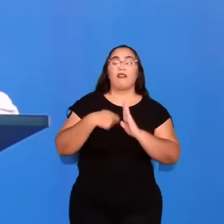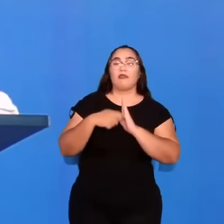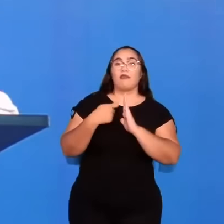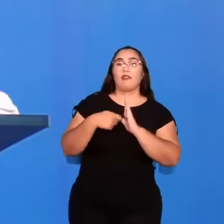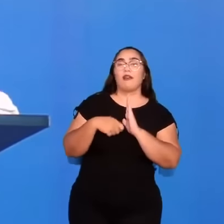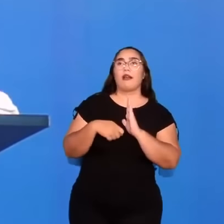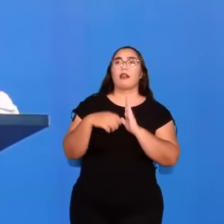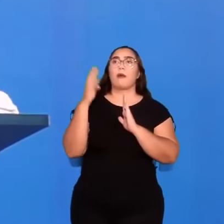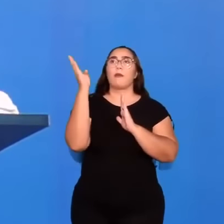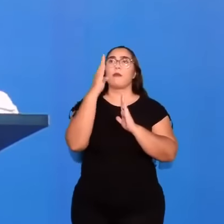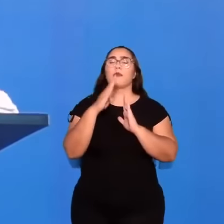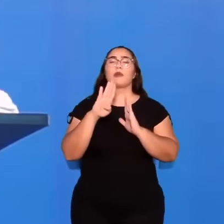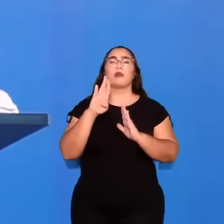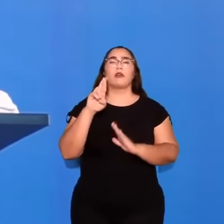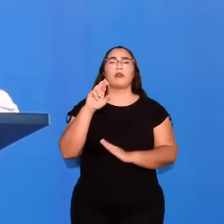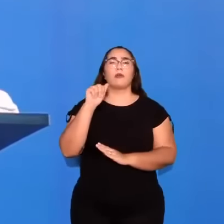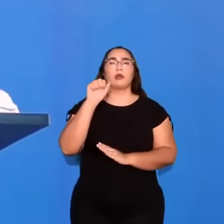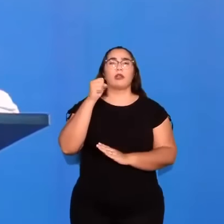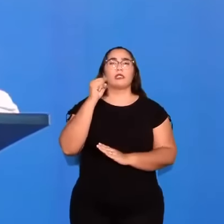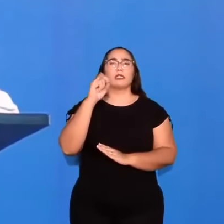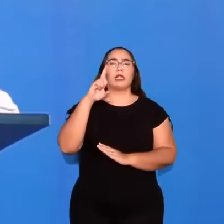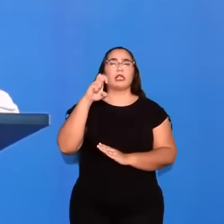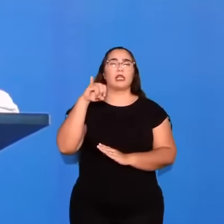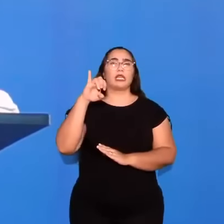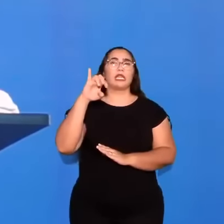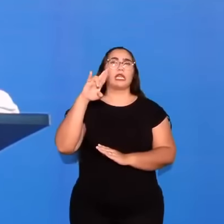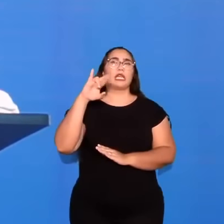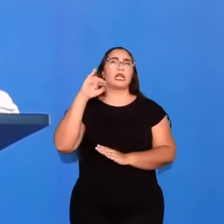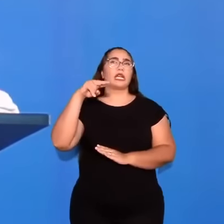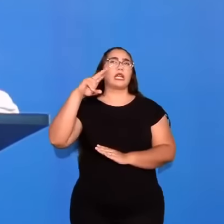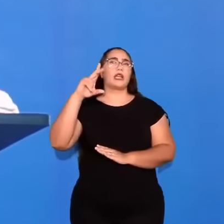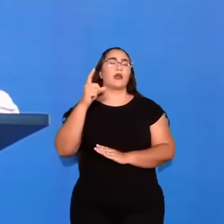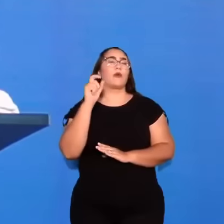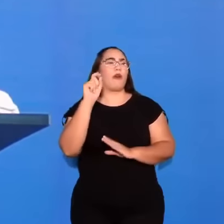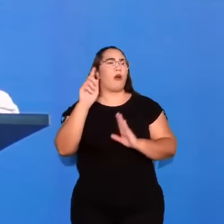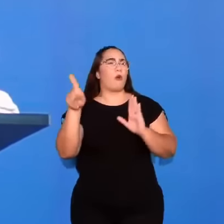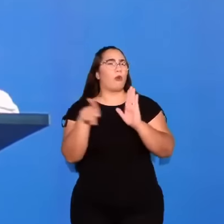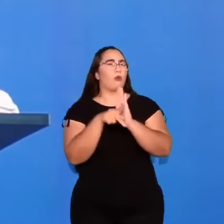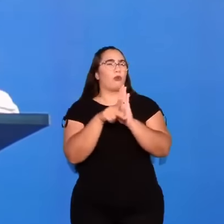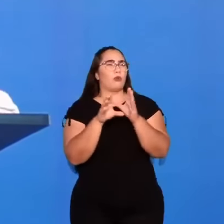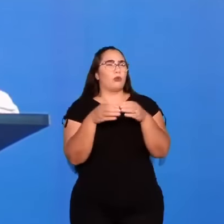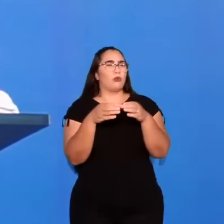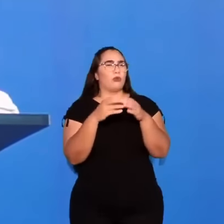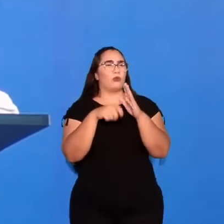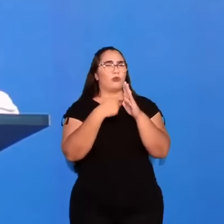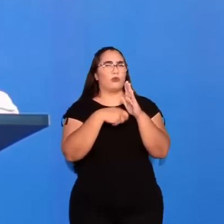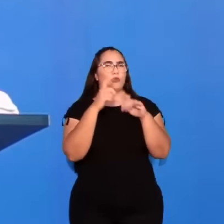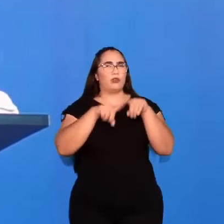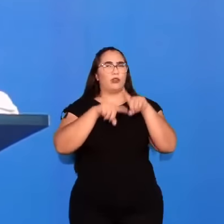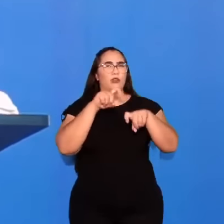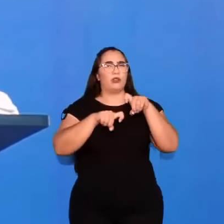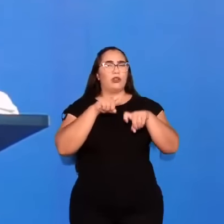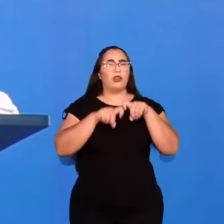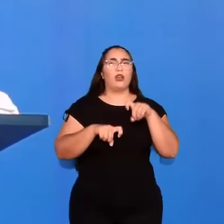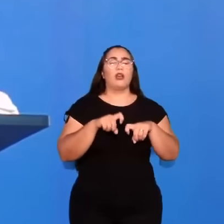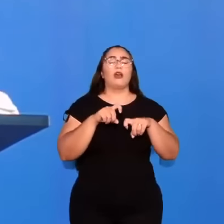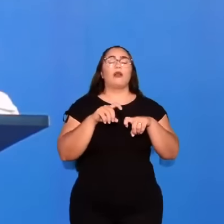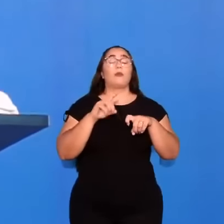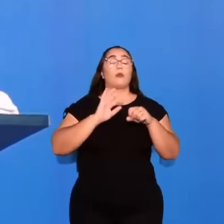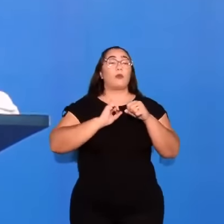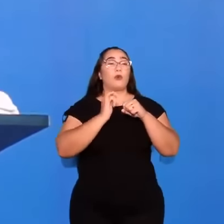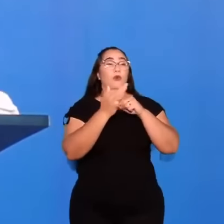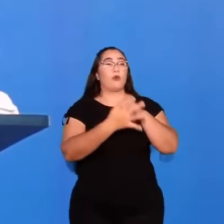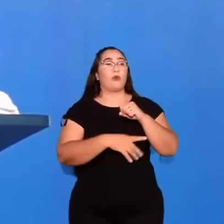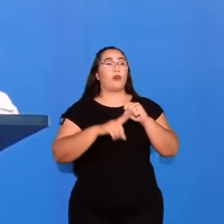Brasileirinhas, chegou a duplicar o número de assinaturas por dia. E ela disse, nossa média sempre foi 300 assinaturas por dia. Mas desde a pandemia